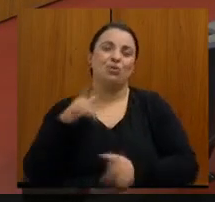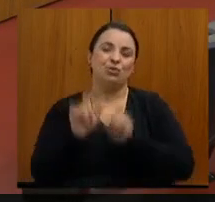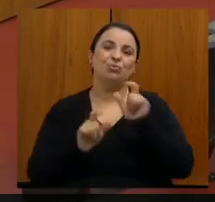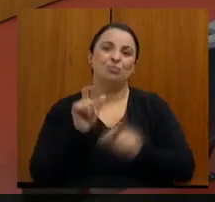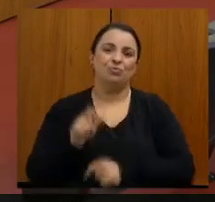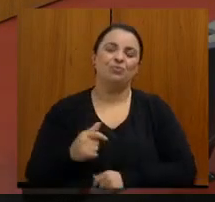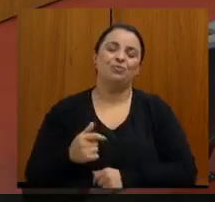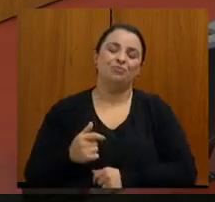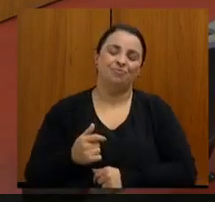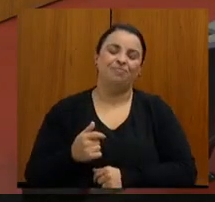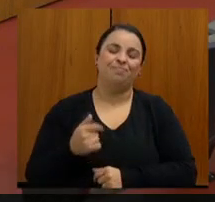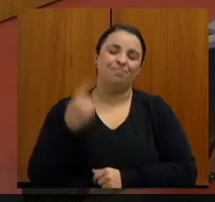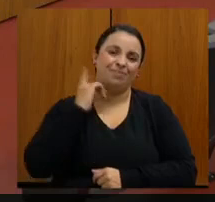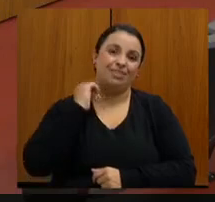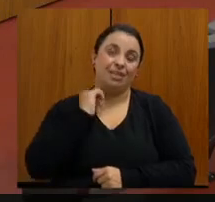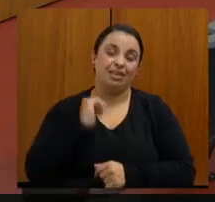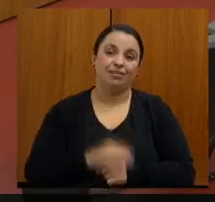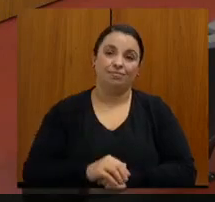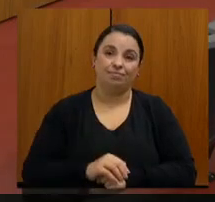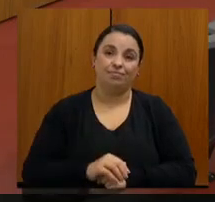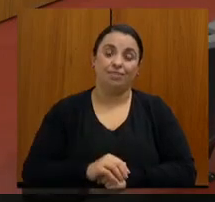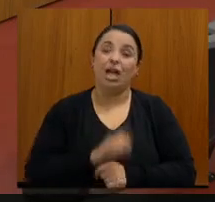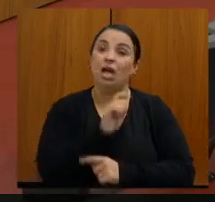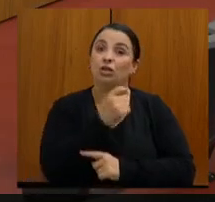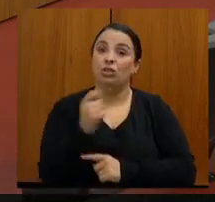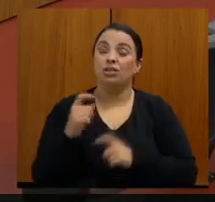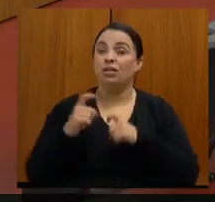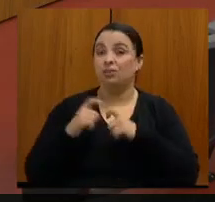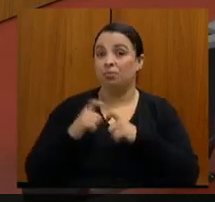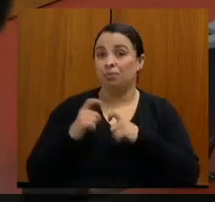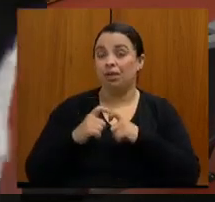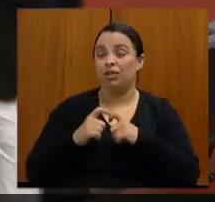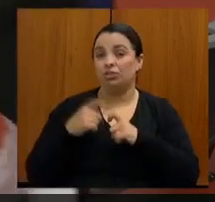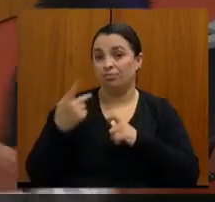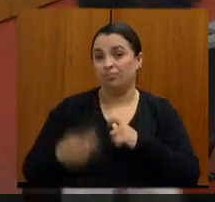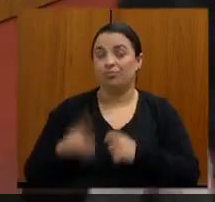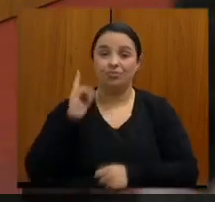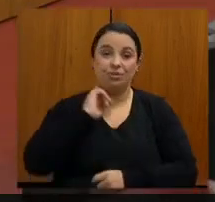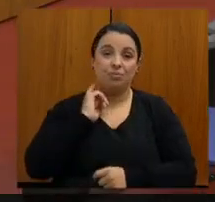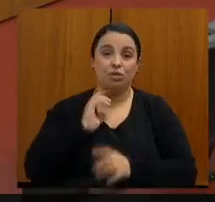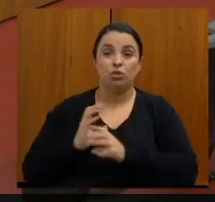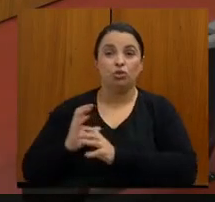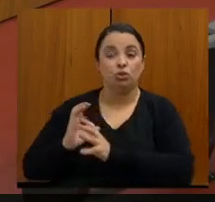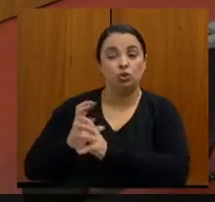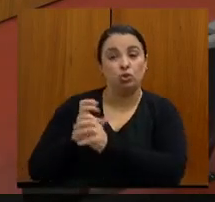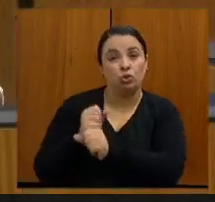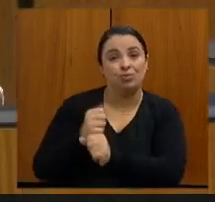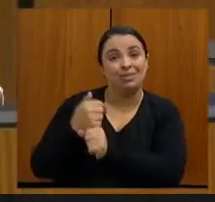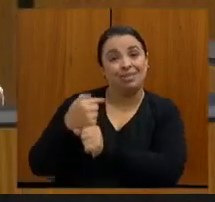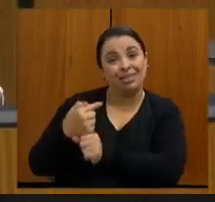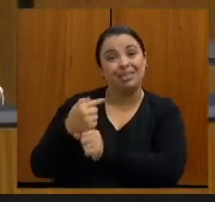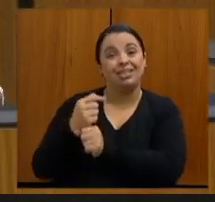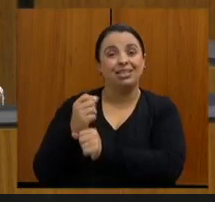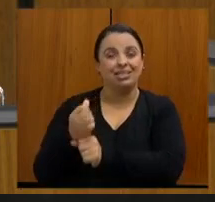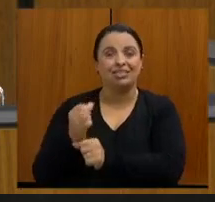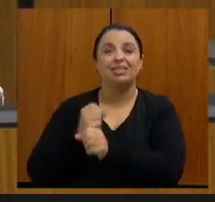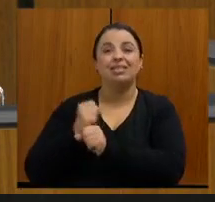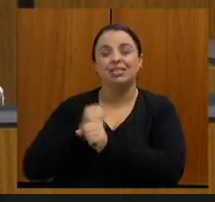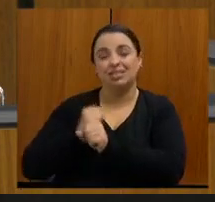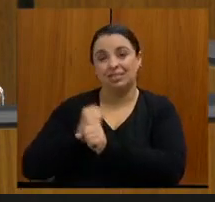A Associação Médica de Minas Gerais, nos seus 76 anos, e ombreada com os seus